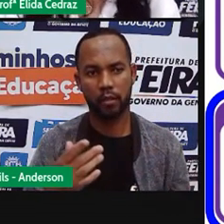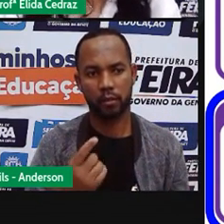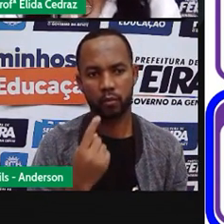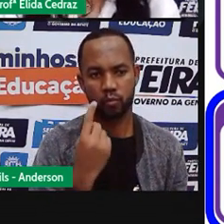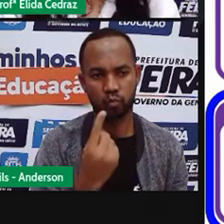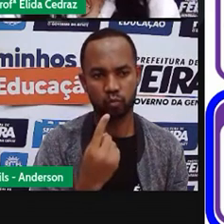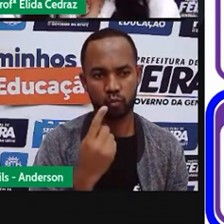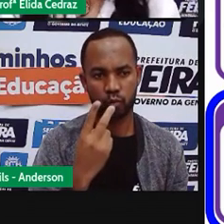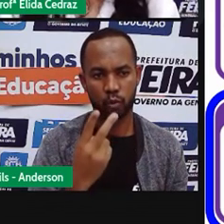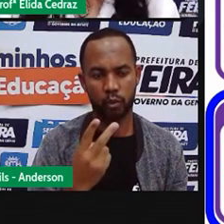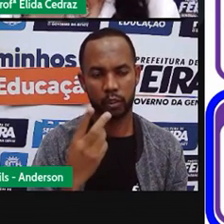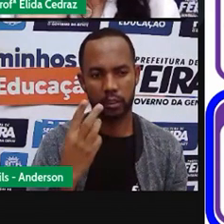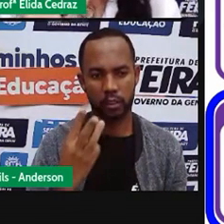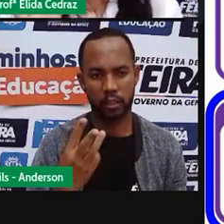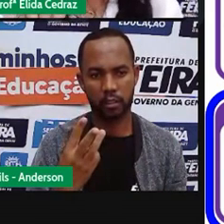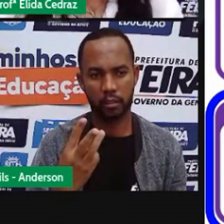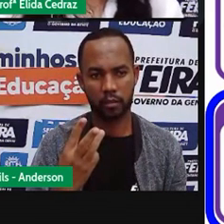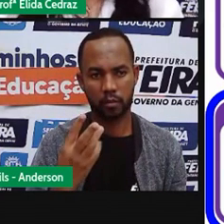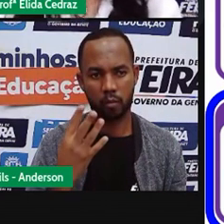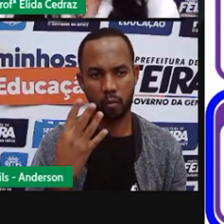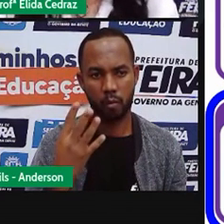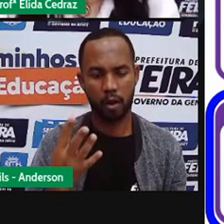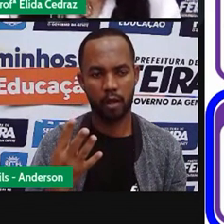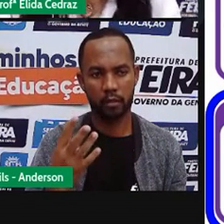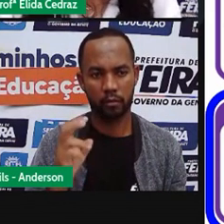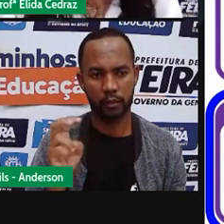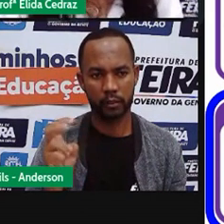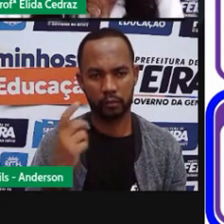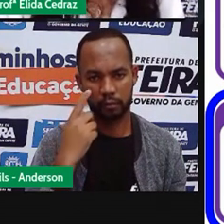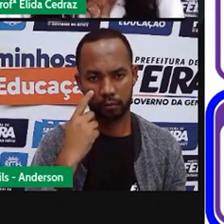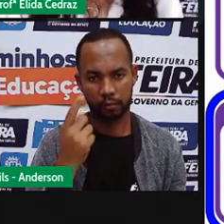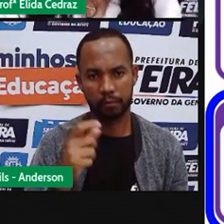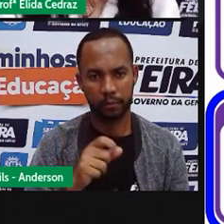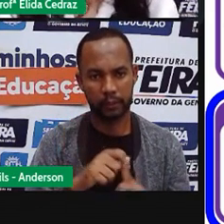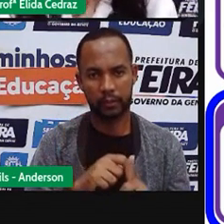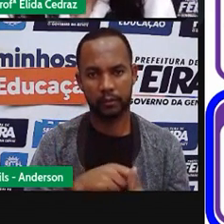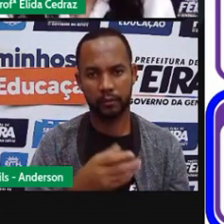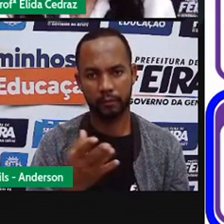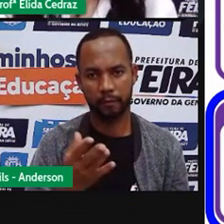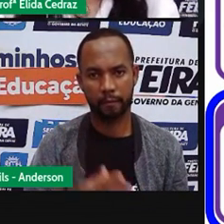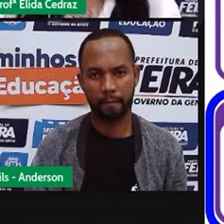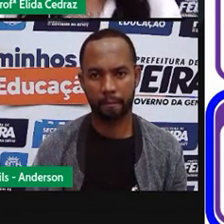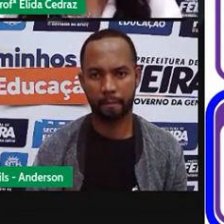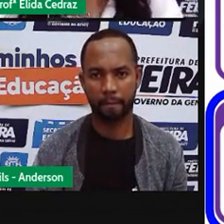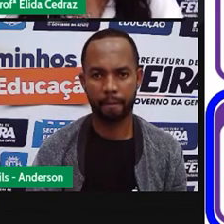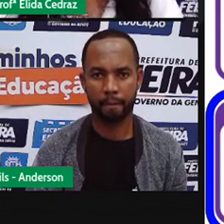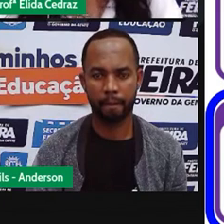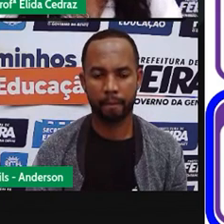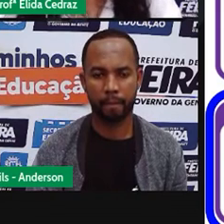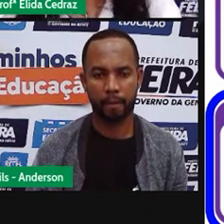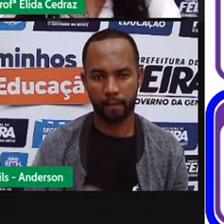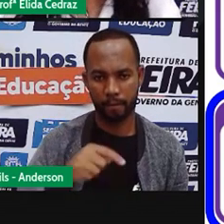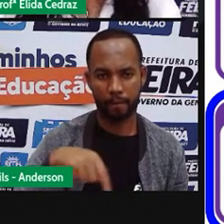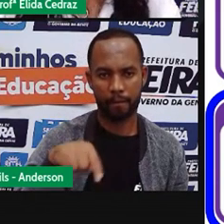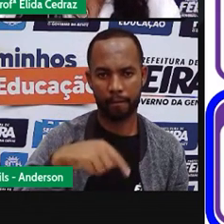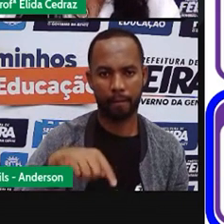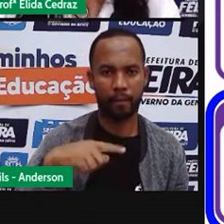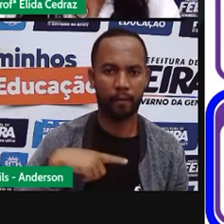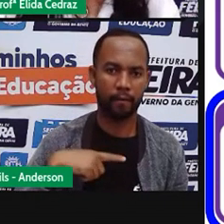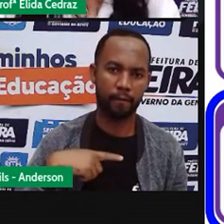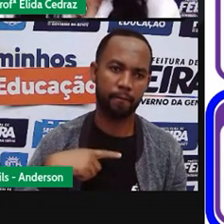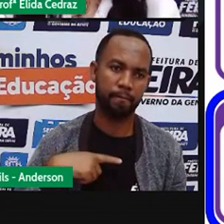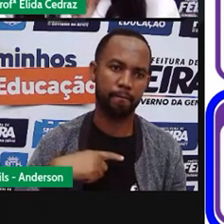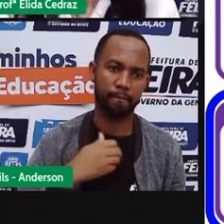dois três quatro cinco meses nós temos doze